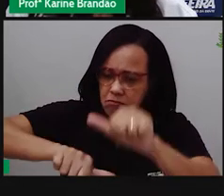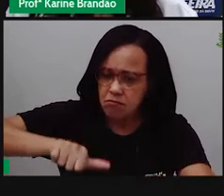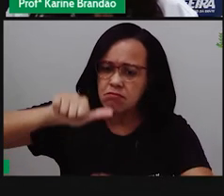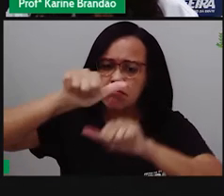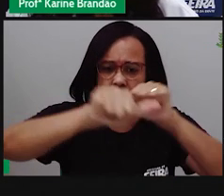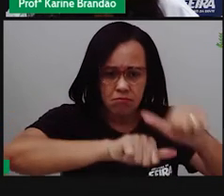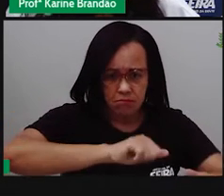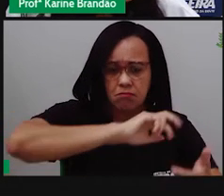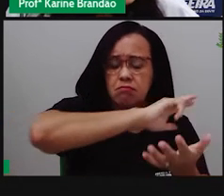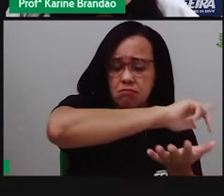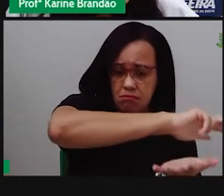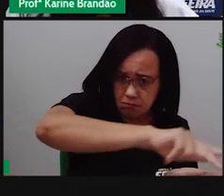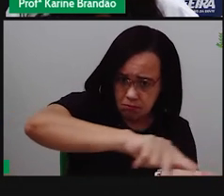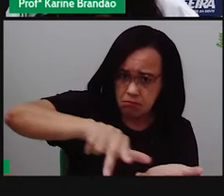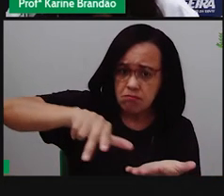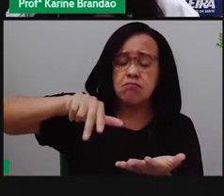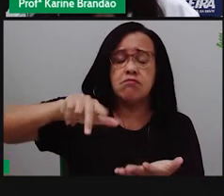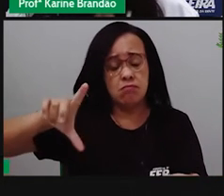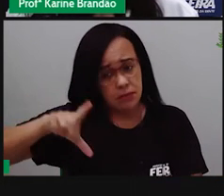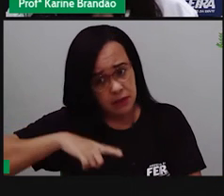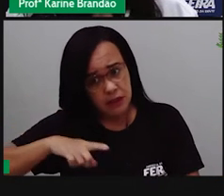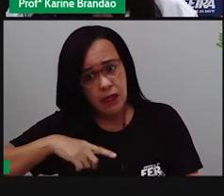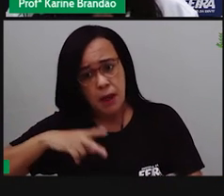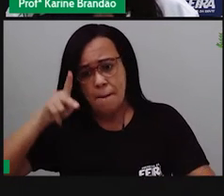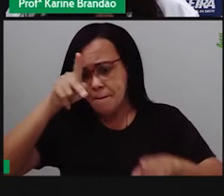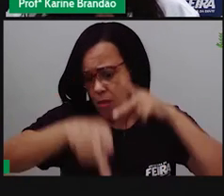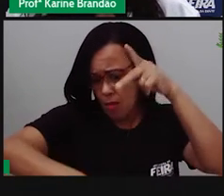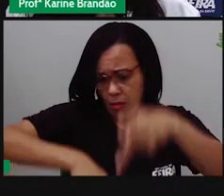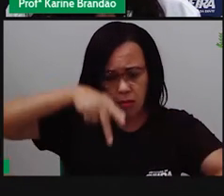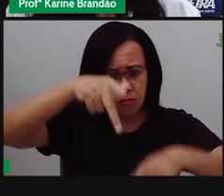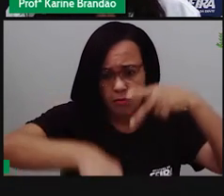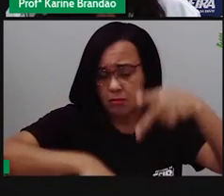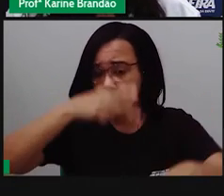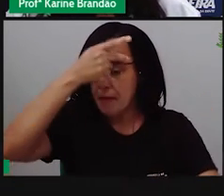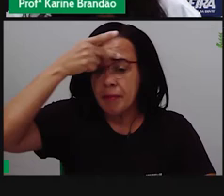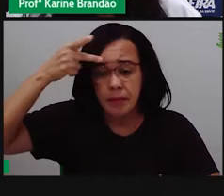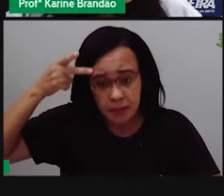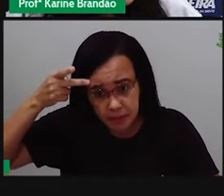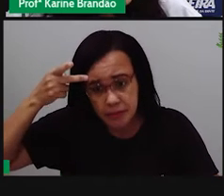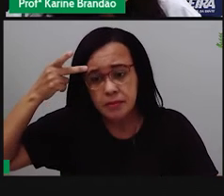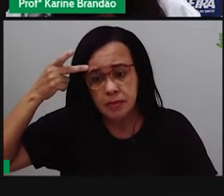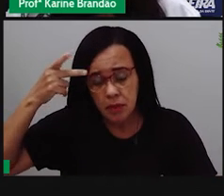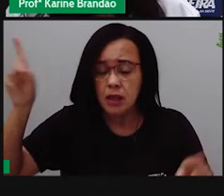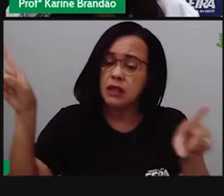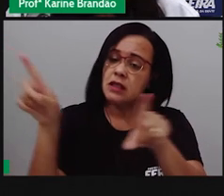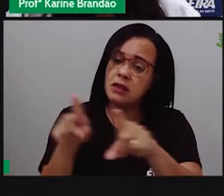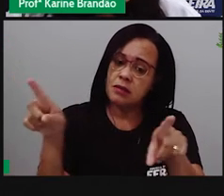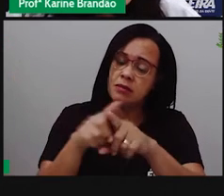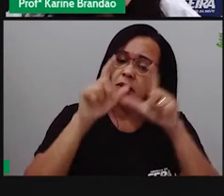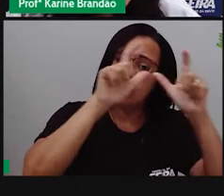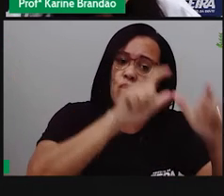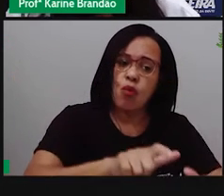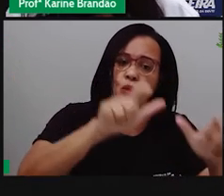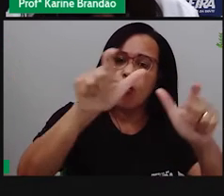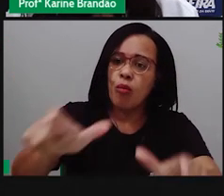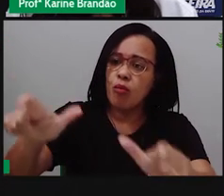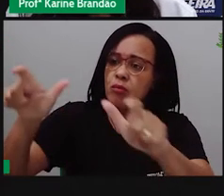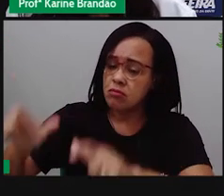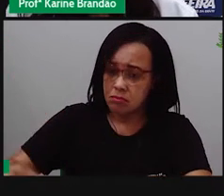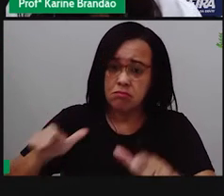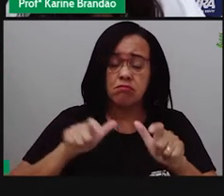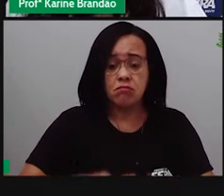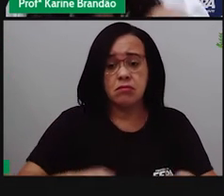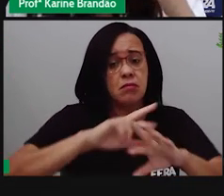populações, entre populações diferentes, né, em ambientes diferentes, em ecossistemas